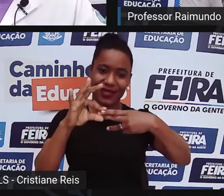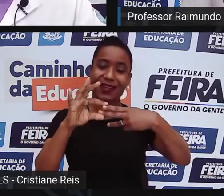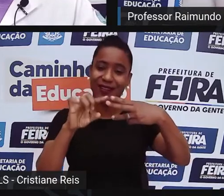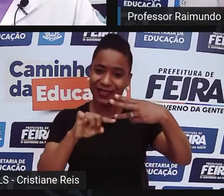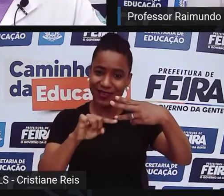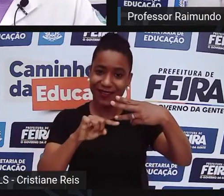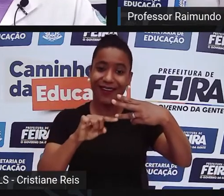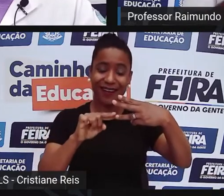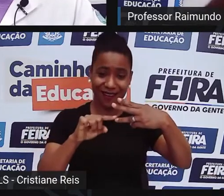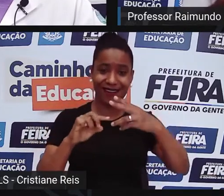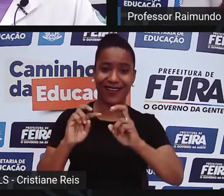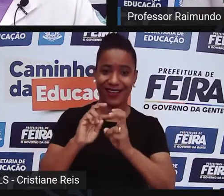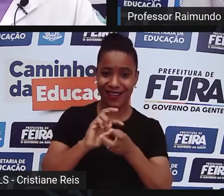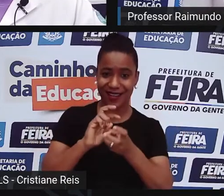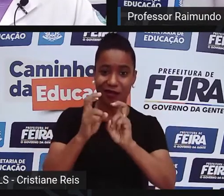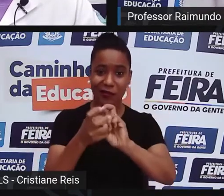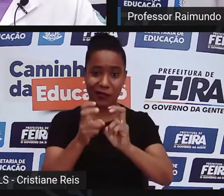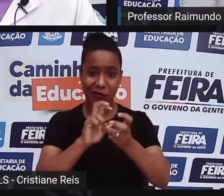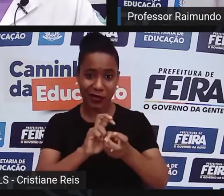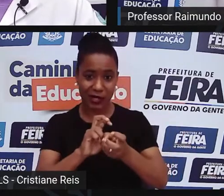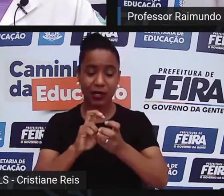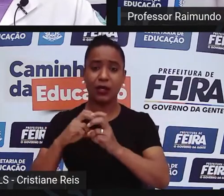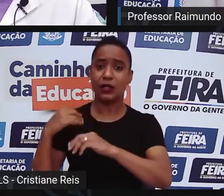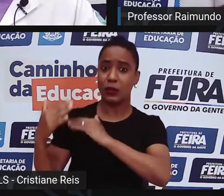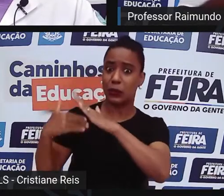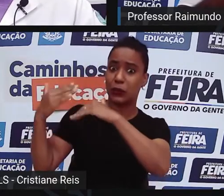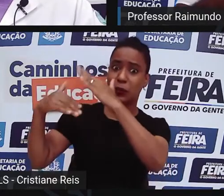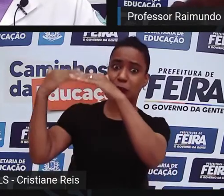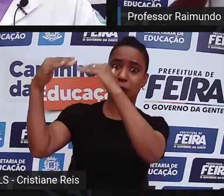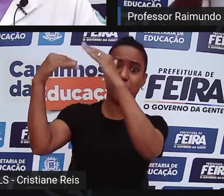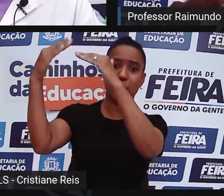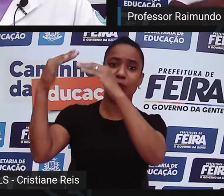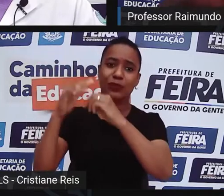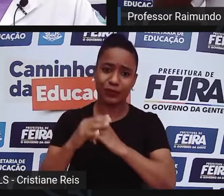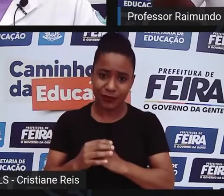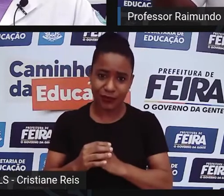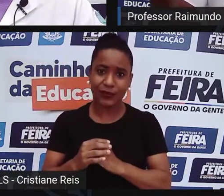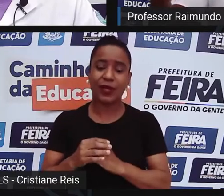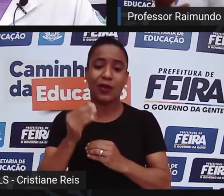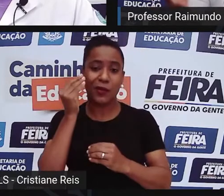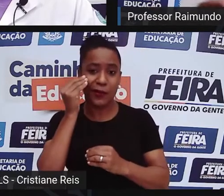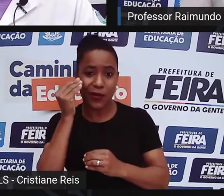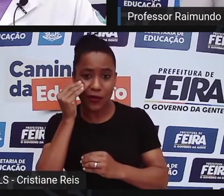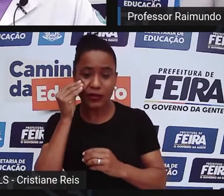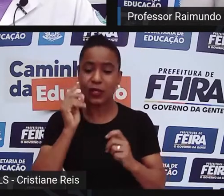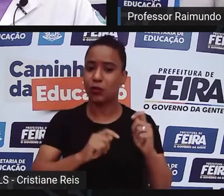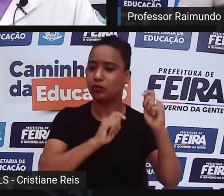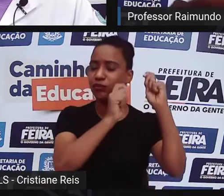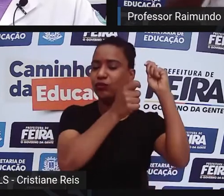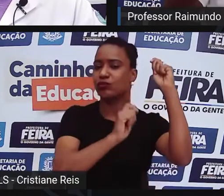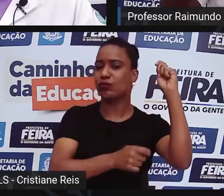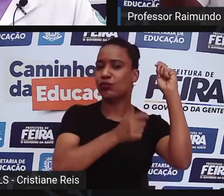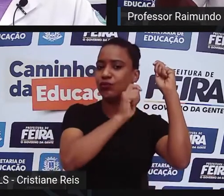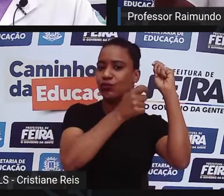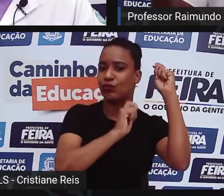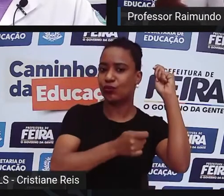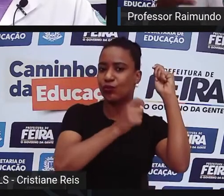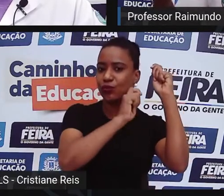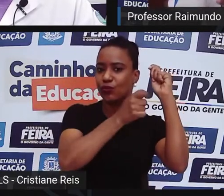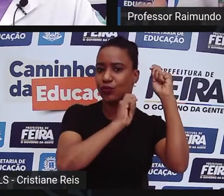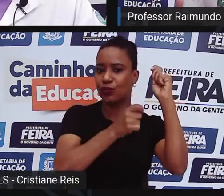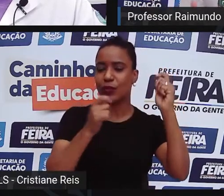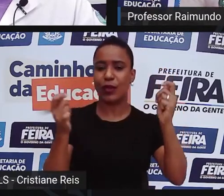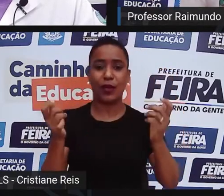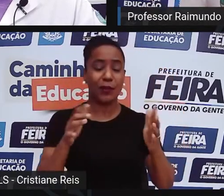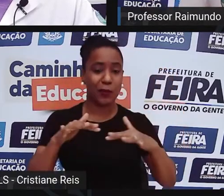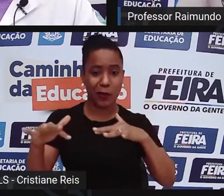Daqueles tempos para cá, foi se criando inovações, como o toque, aprimoramento de alguns